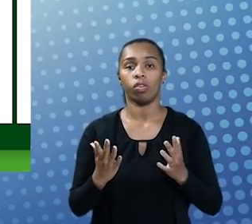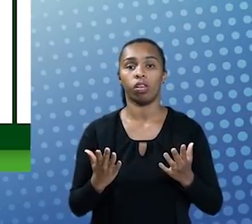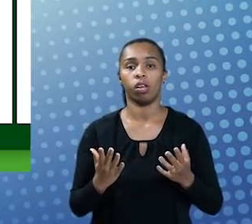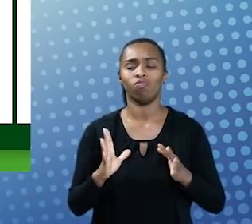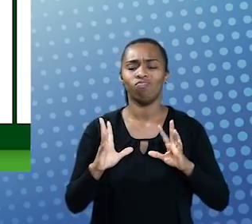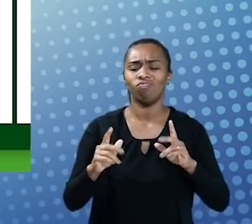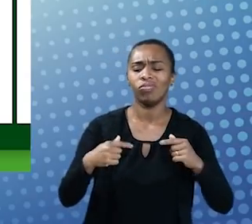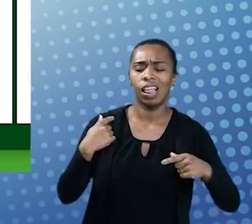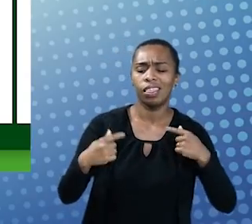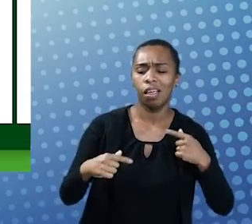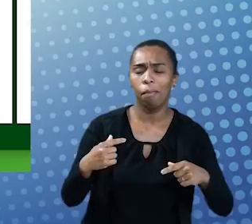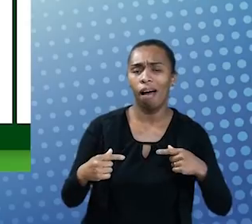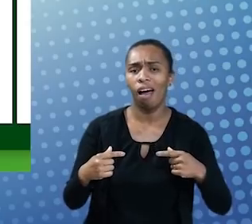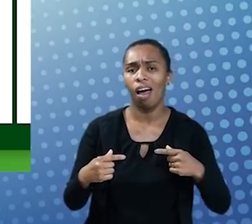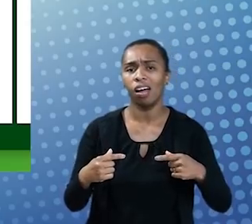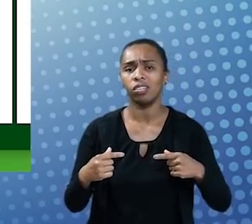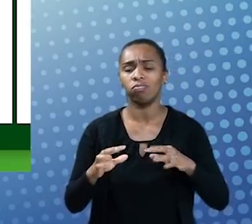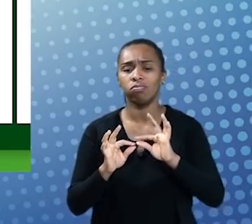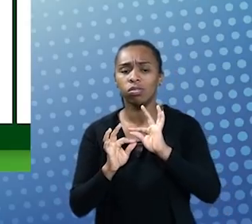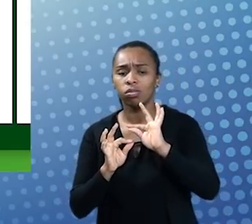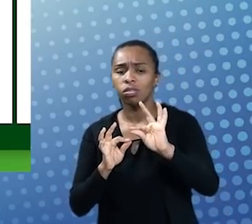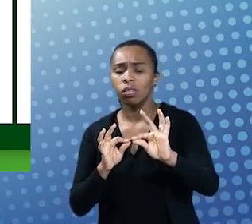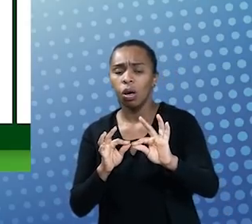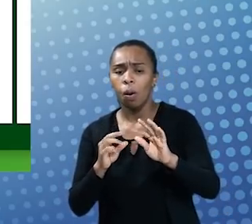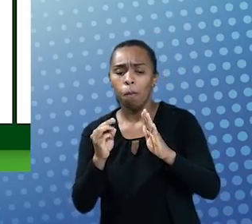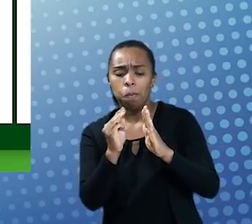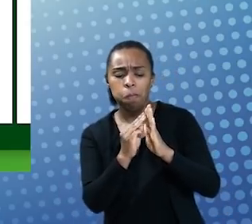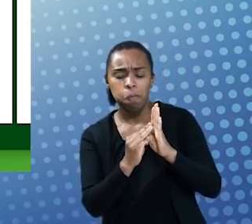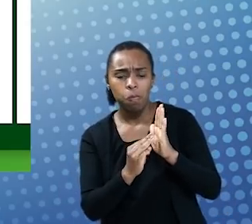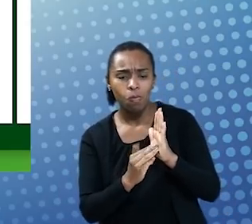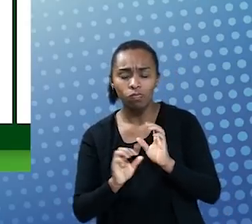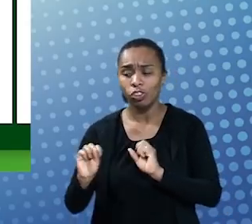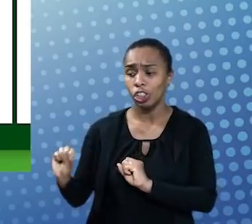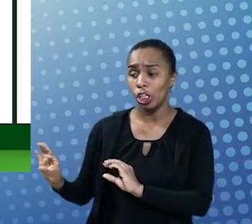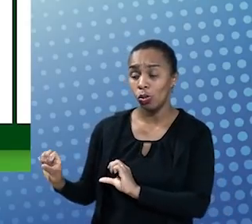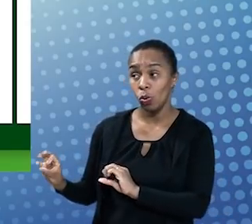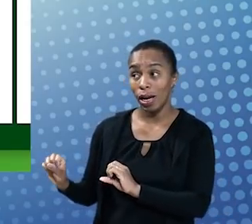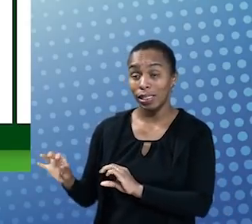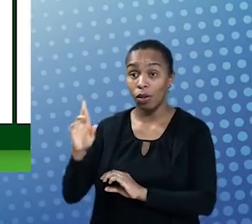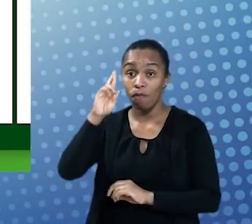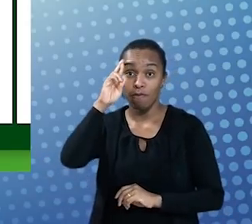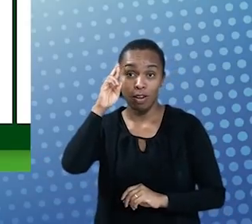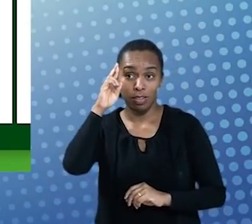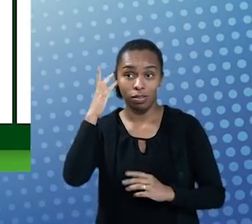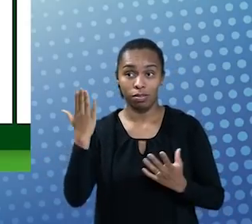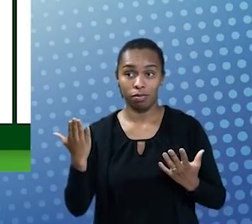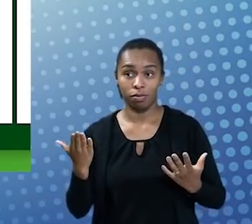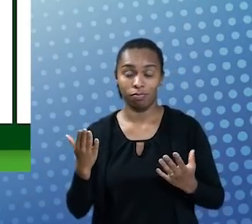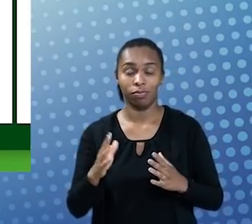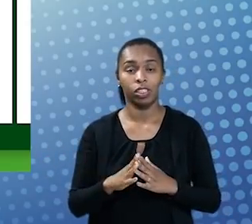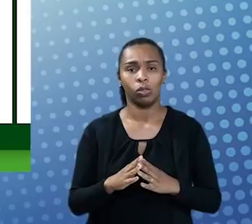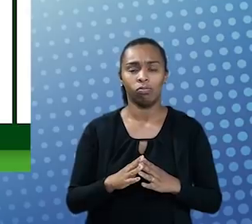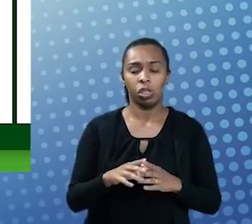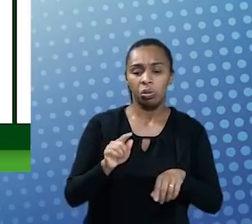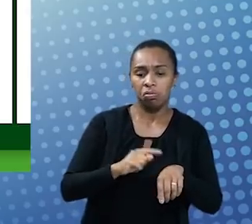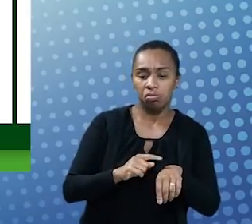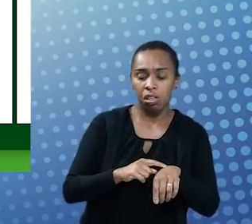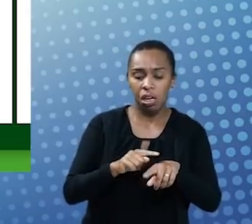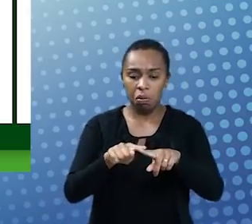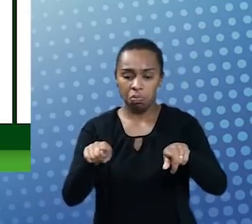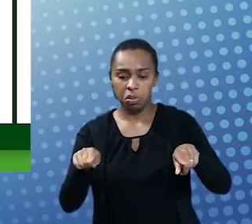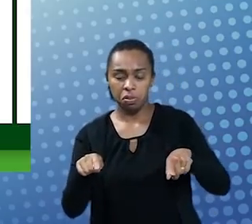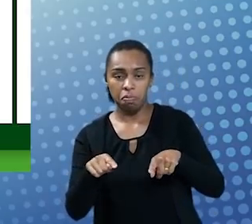todo um debate na perspectiva de um modelo de educação flexível, onde a gente vê ruptura de tempo, de espaço, de